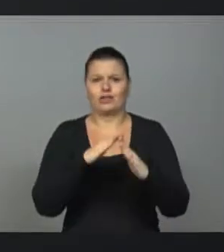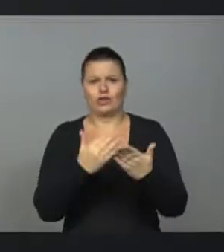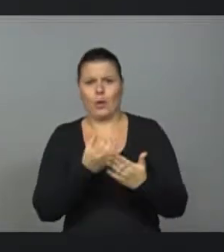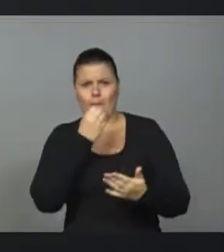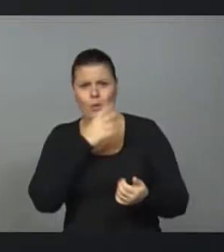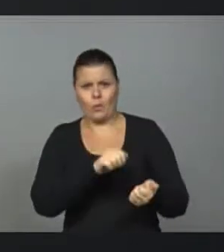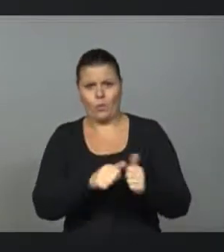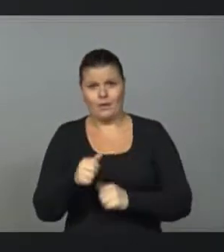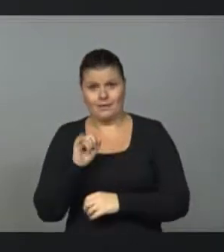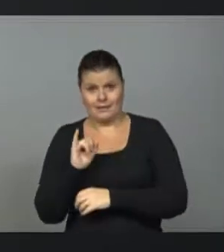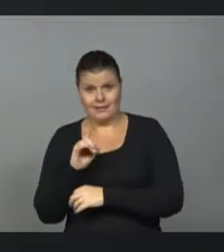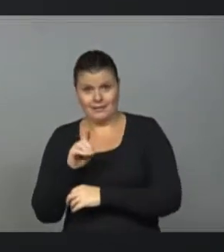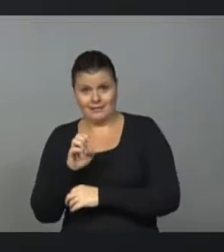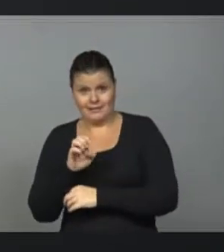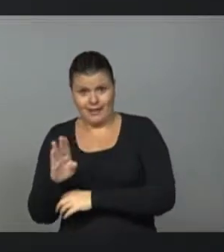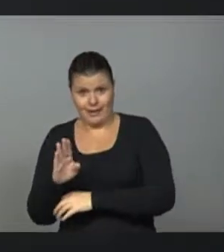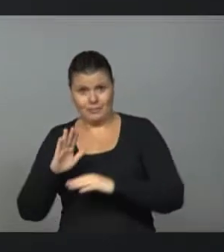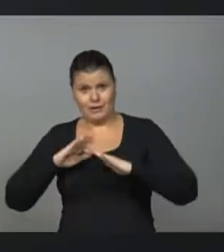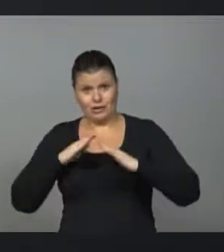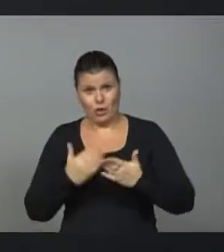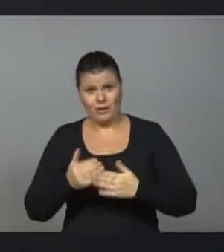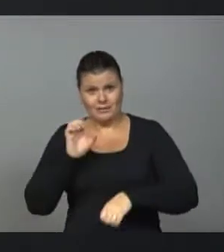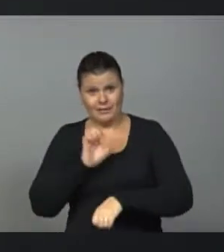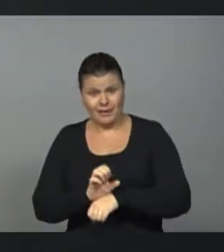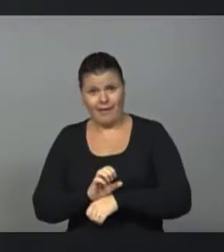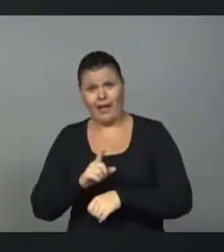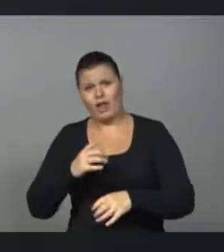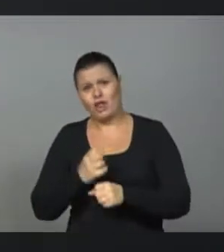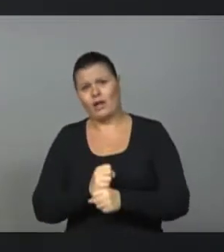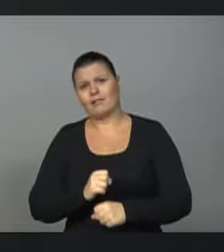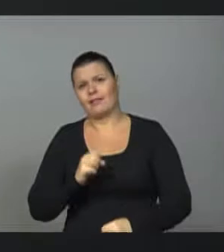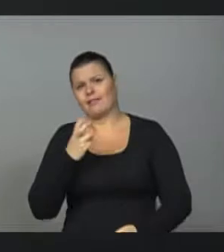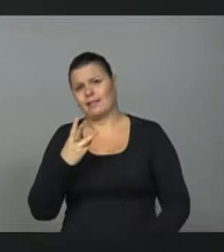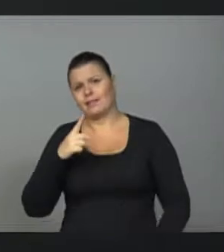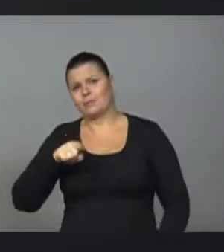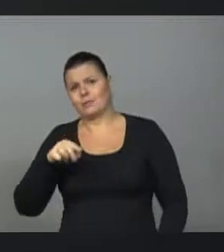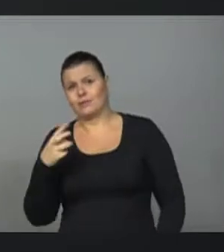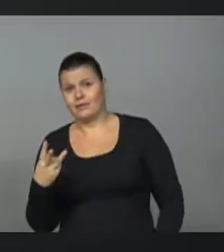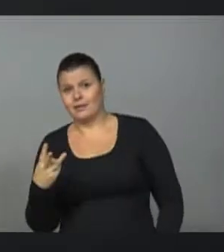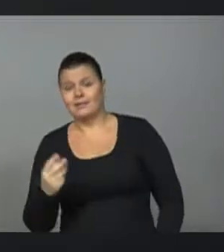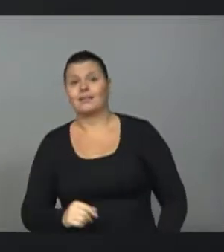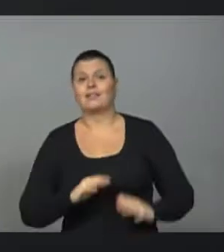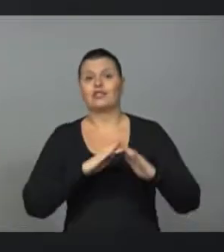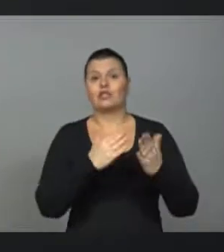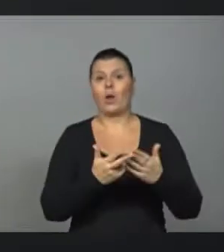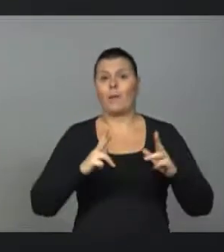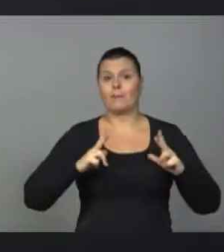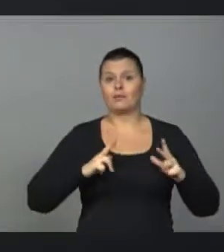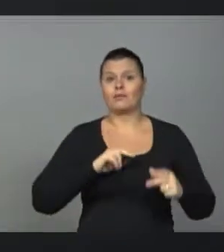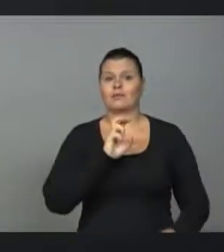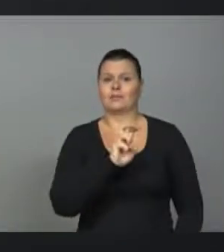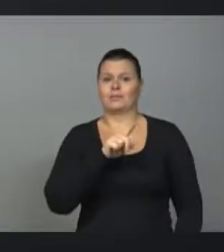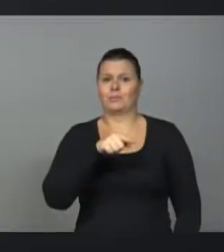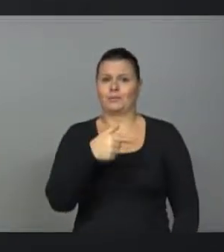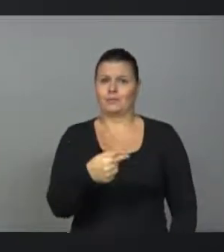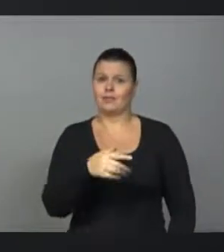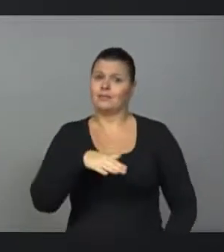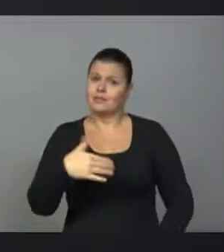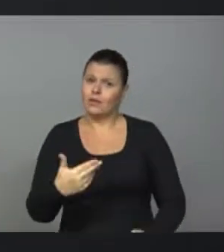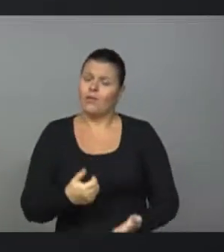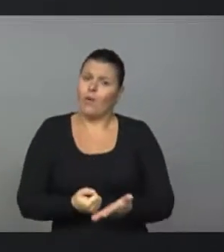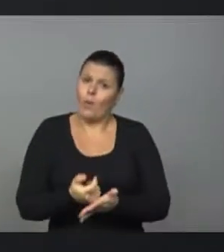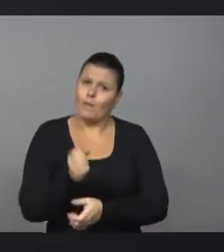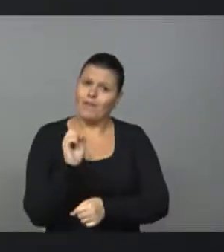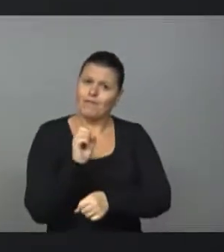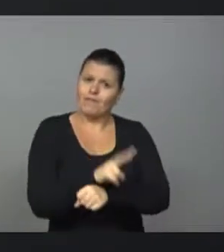das escolas estatais é nota 3.3, numa escala de 0 a 10, o IDEB médio da escola privada é 5.7. Vamos comprar vaga